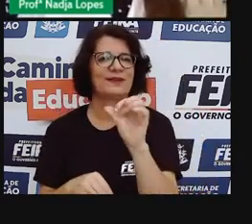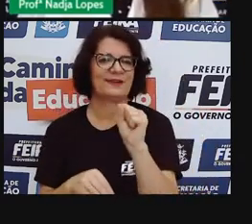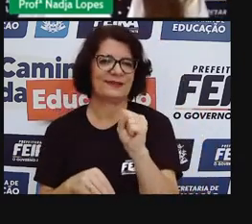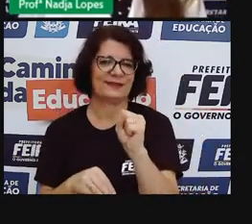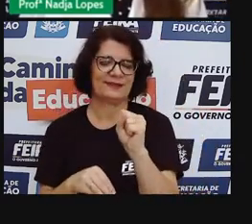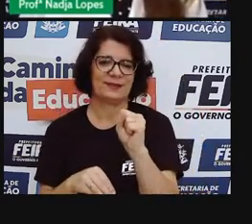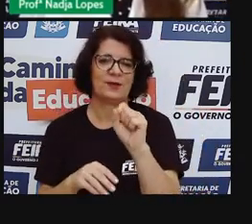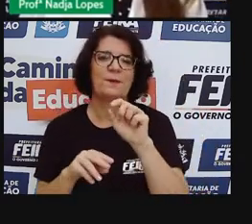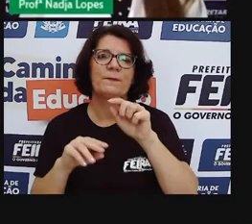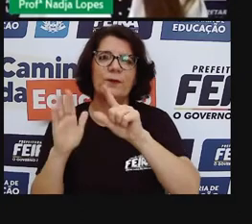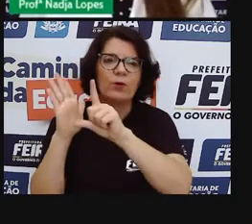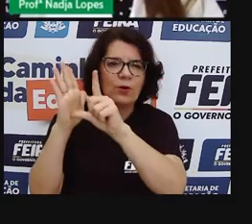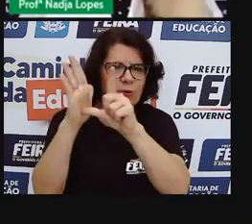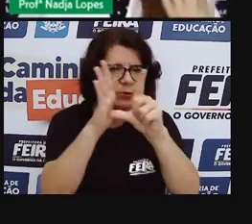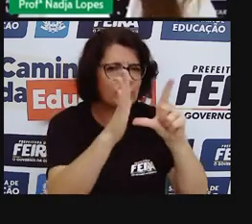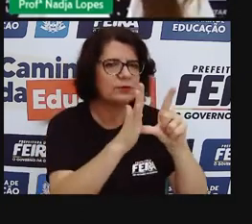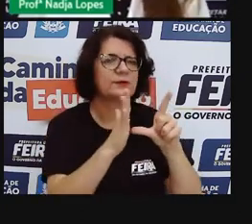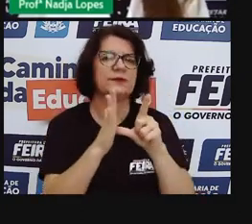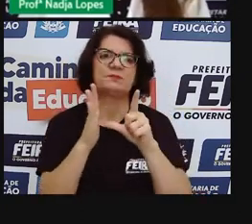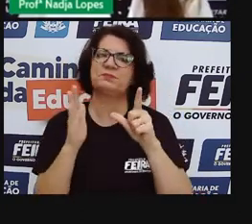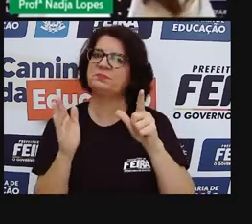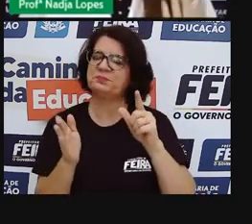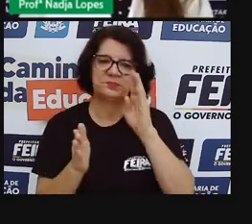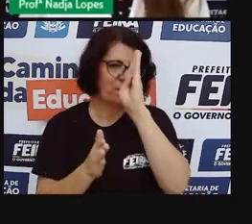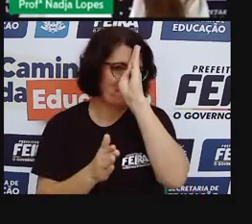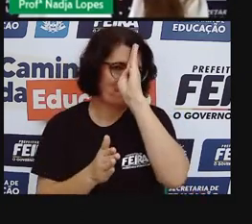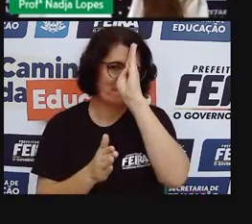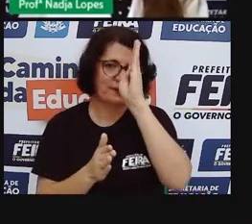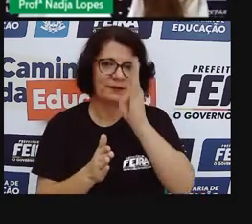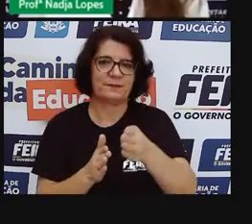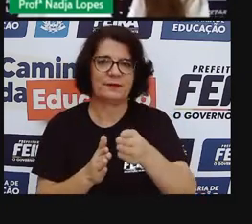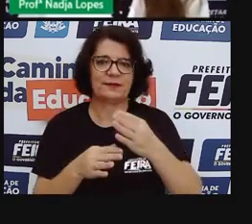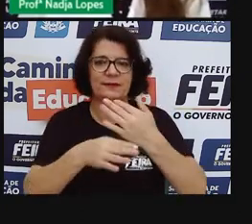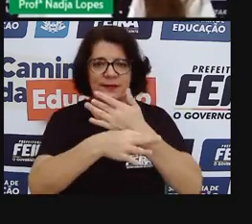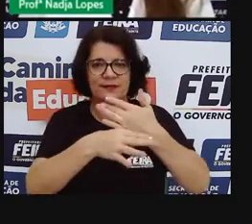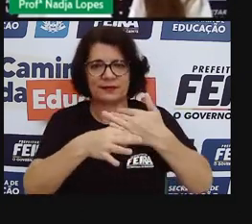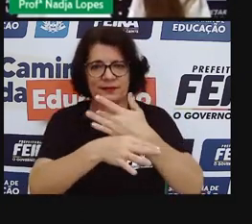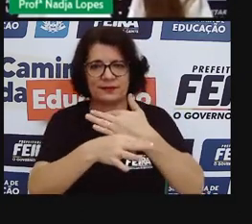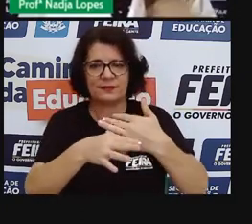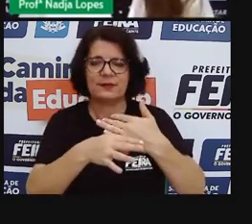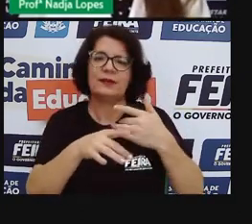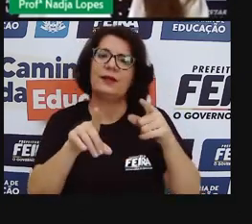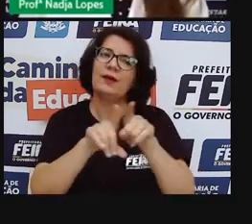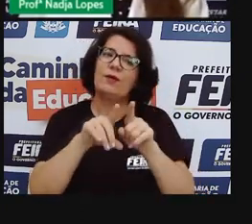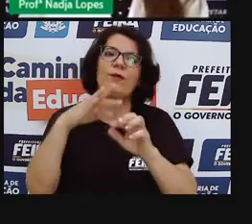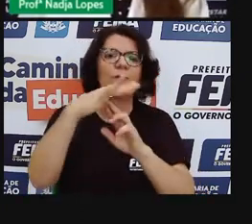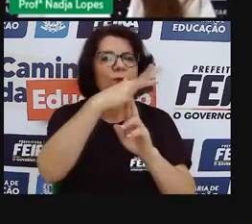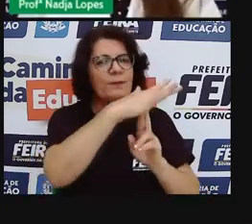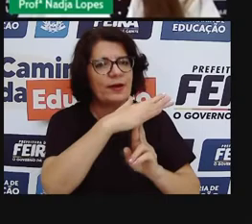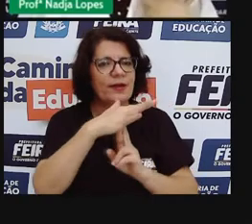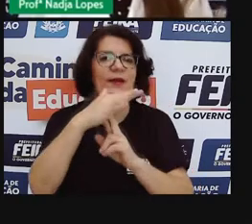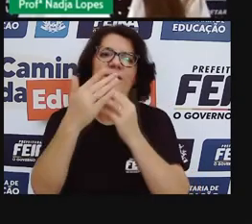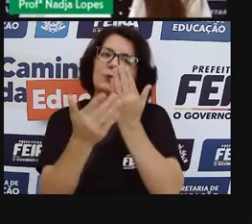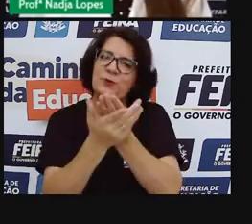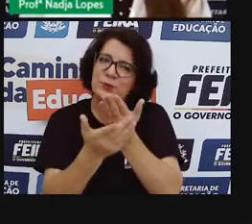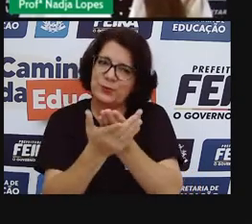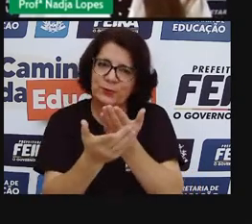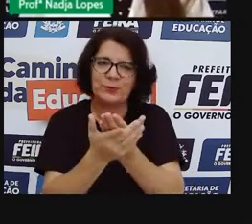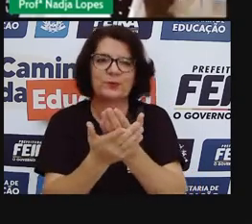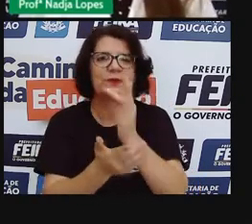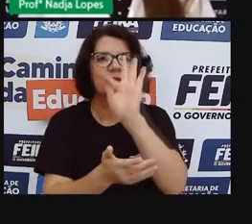E como mudou a vida dessas pessoas estarem na cidade, né? Tanto comércio quanto estudo. Então a gente tem aí